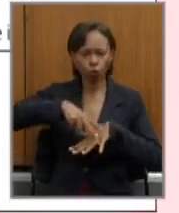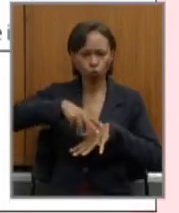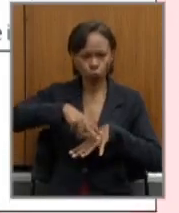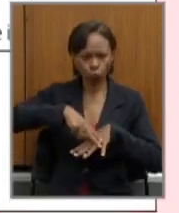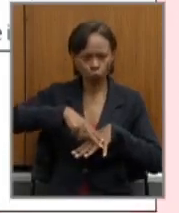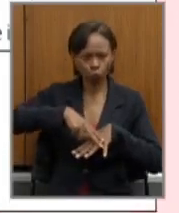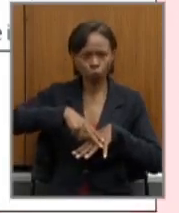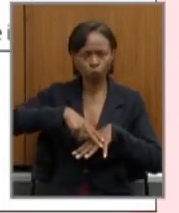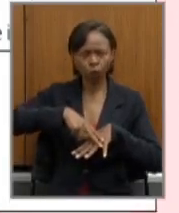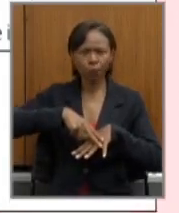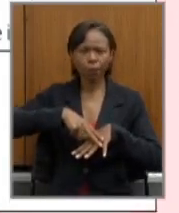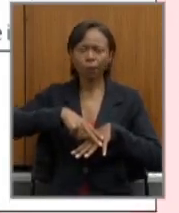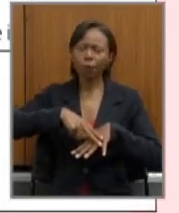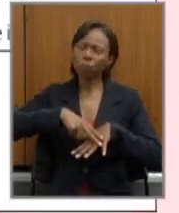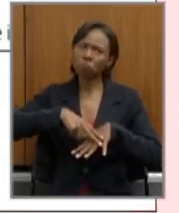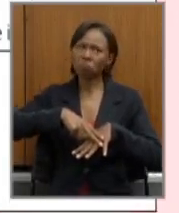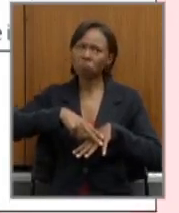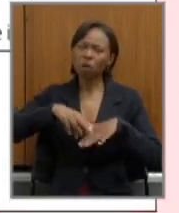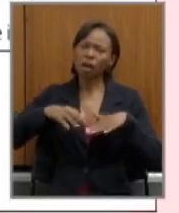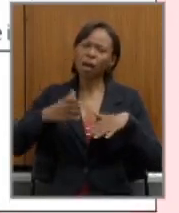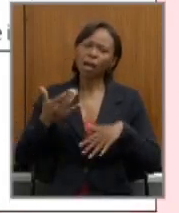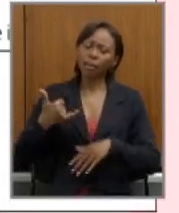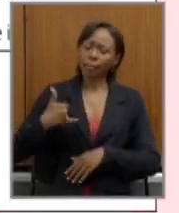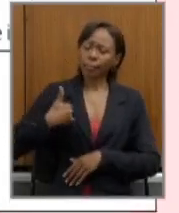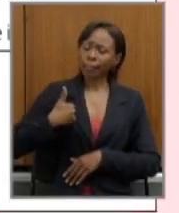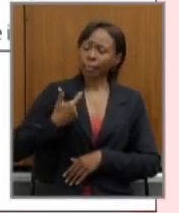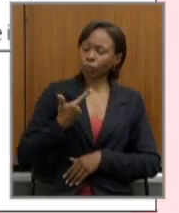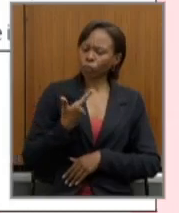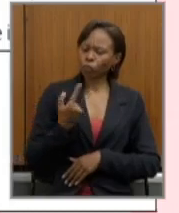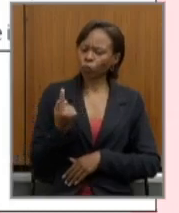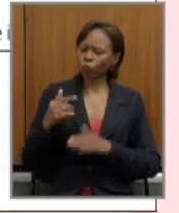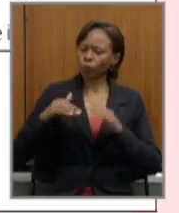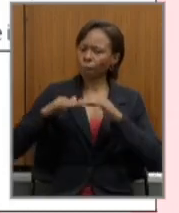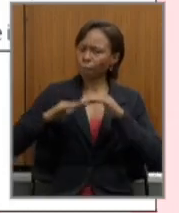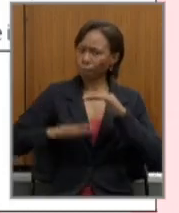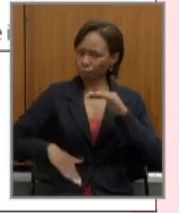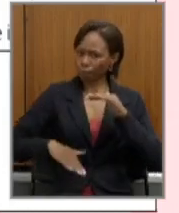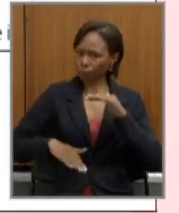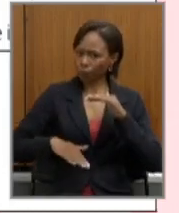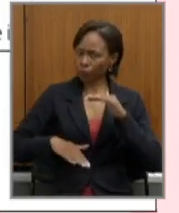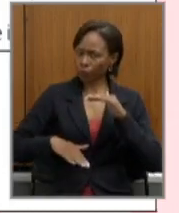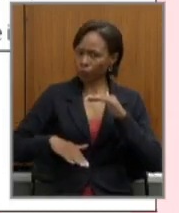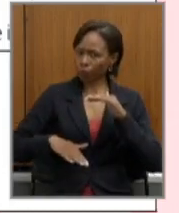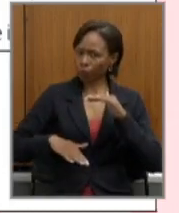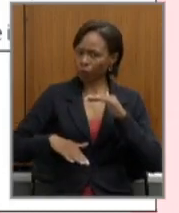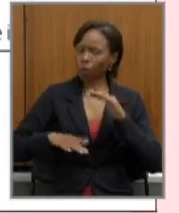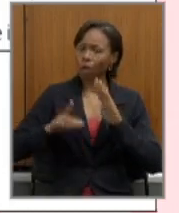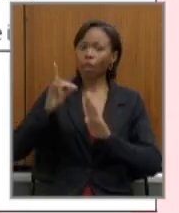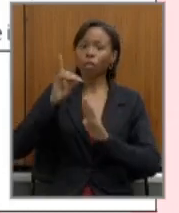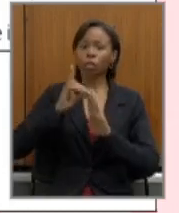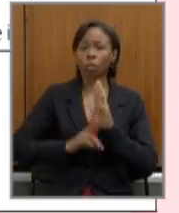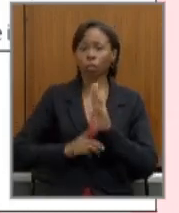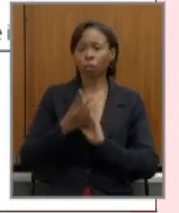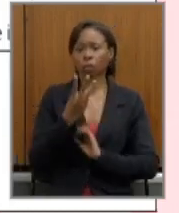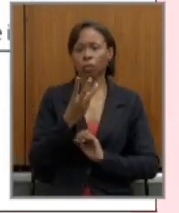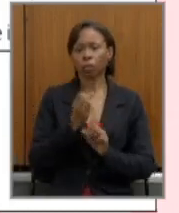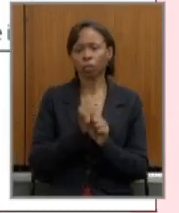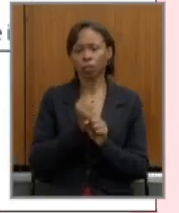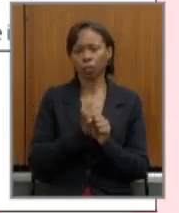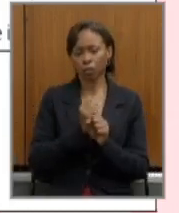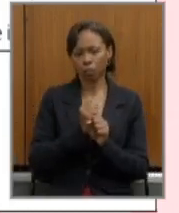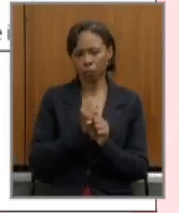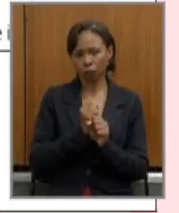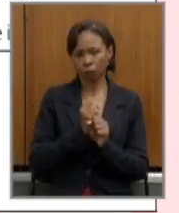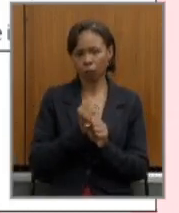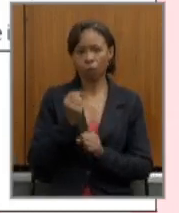possui menos de 21 anos de idade tem direito a três anos de pensão.